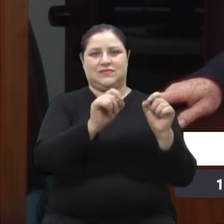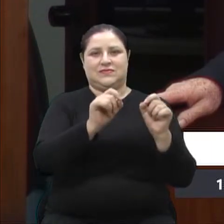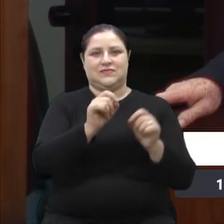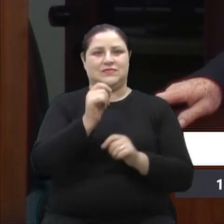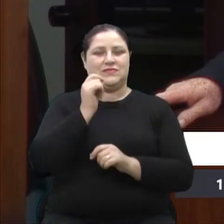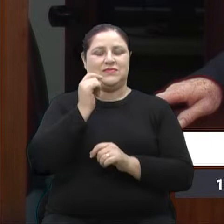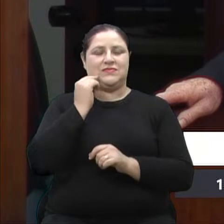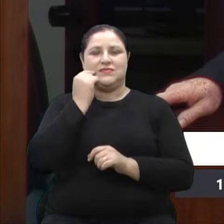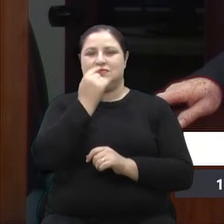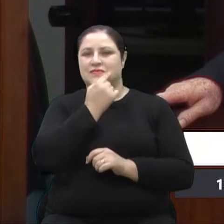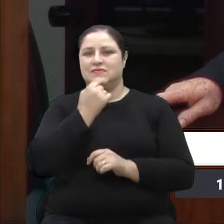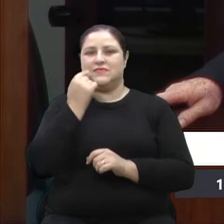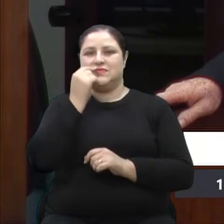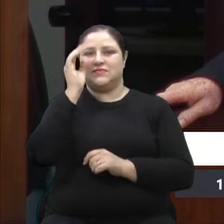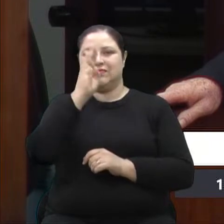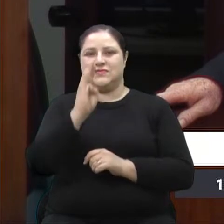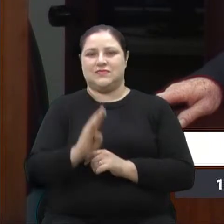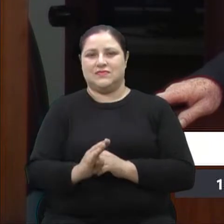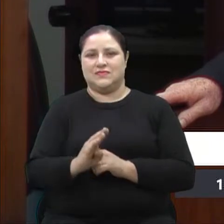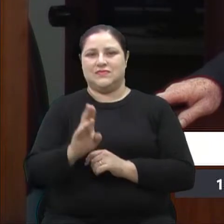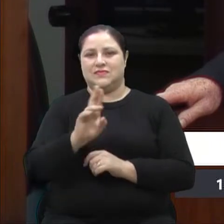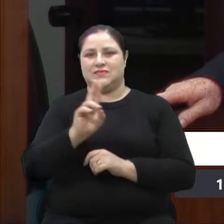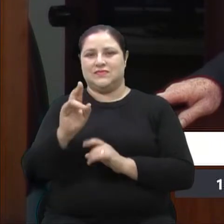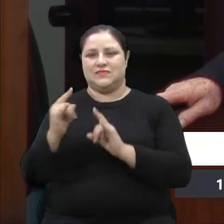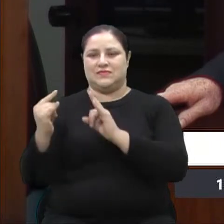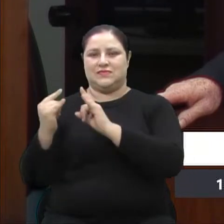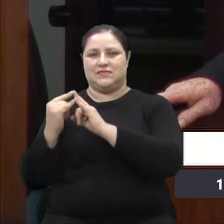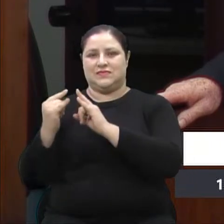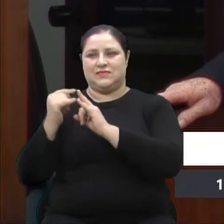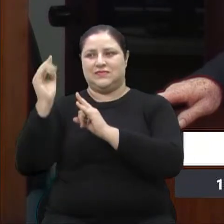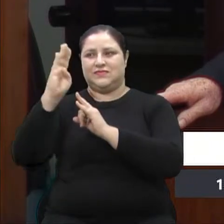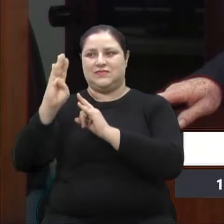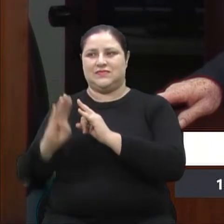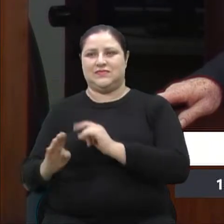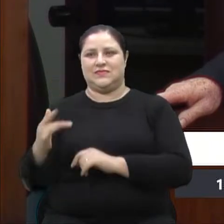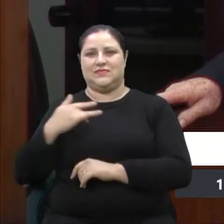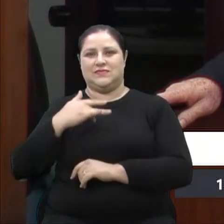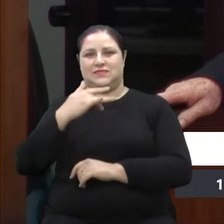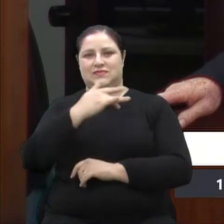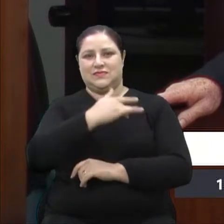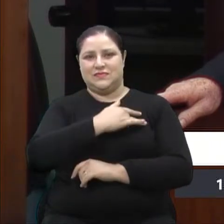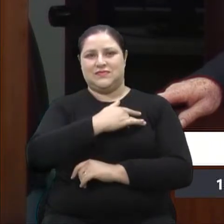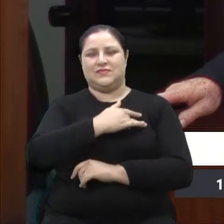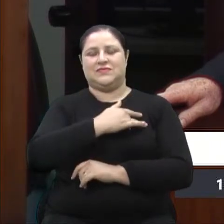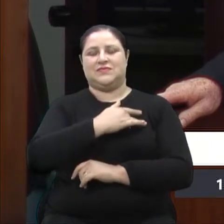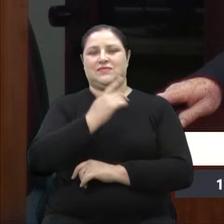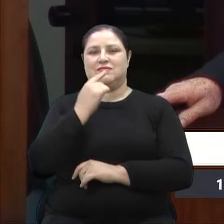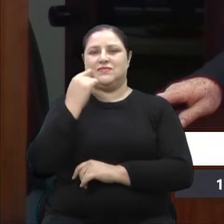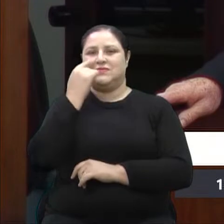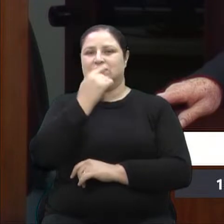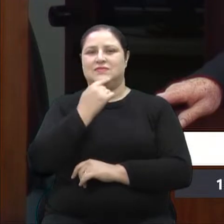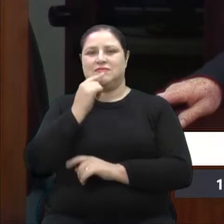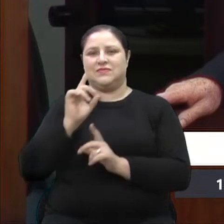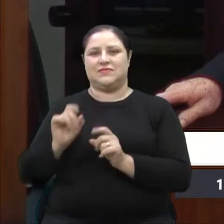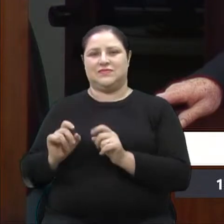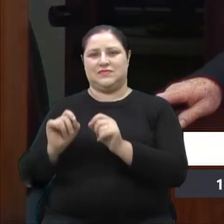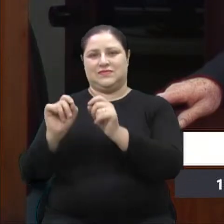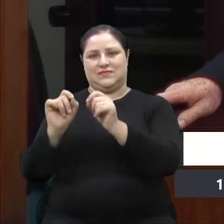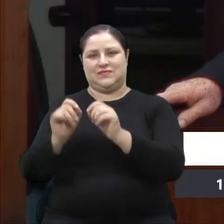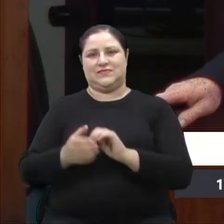Instituto Nacional de Saúde Bucal do Câncer, do Câncer Bucal.